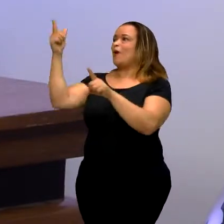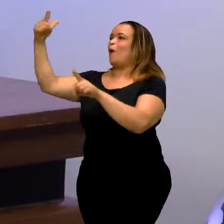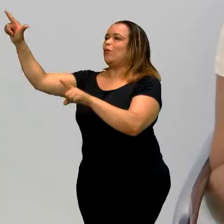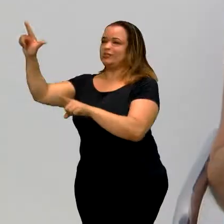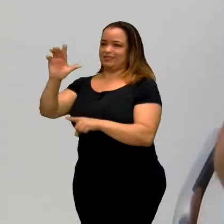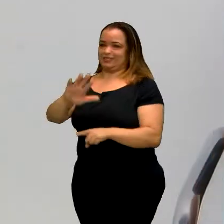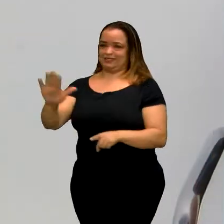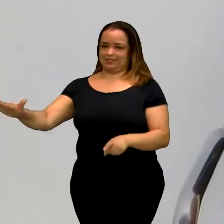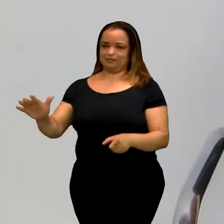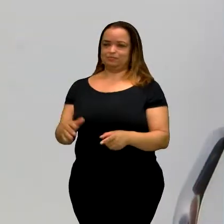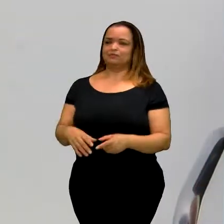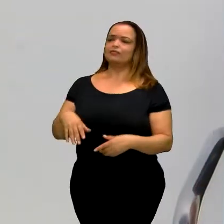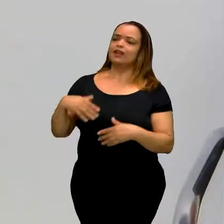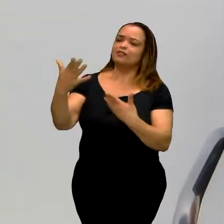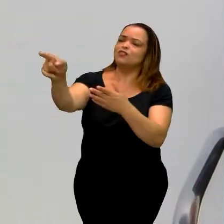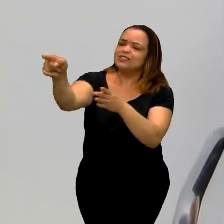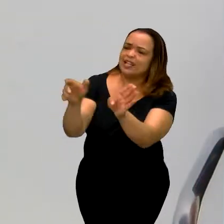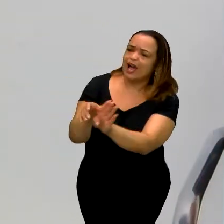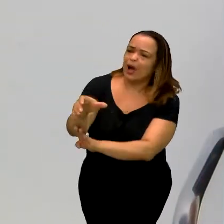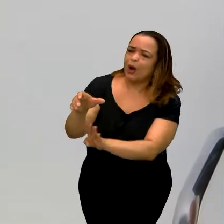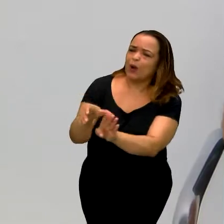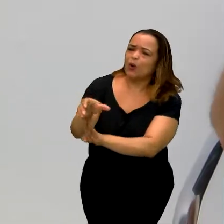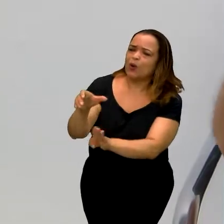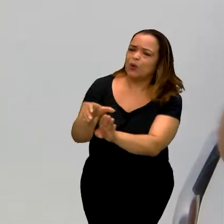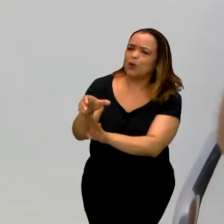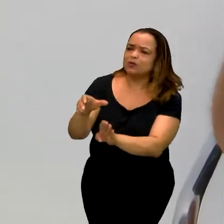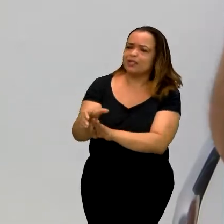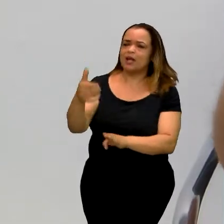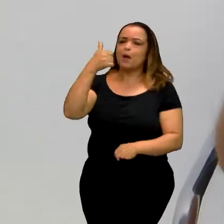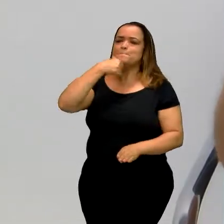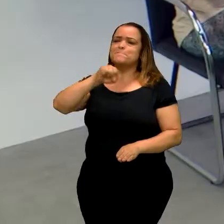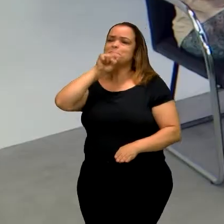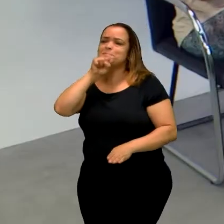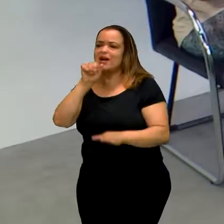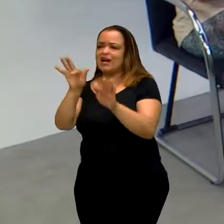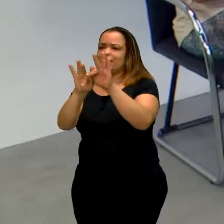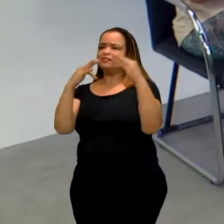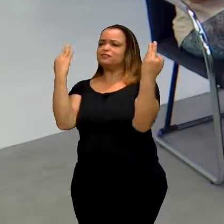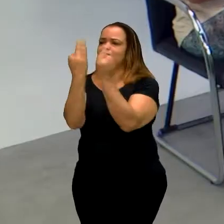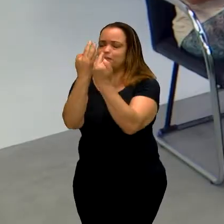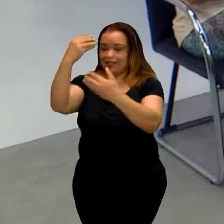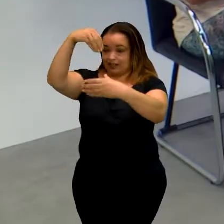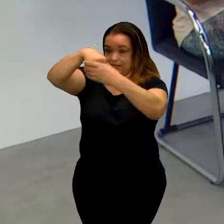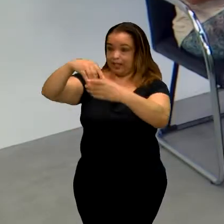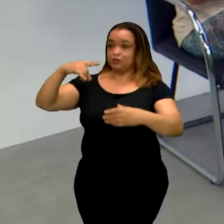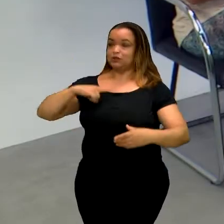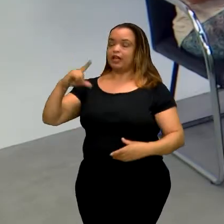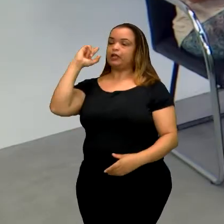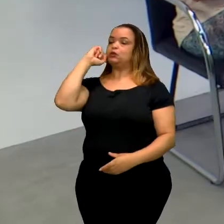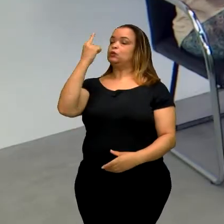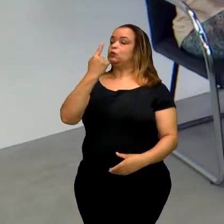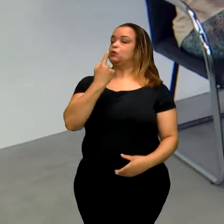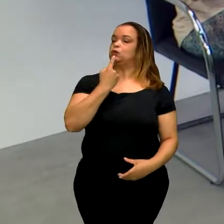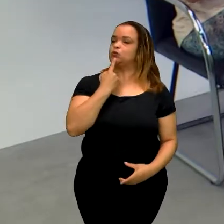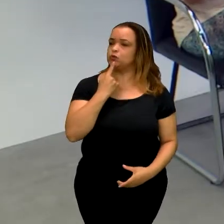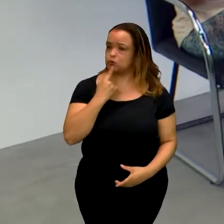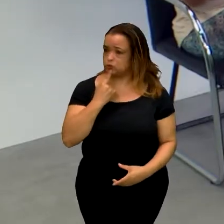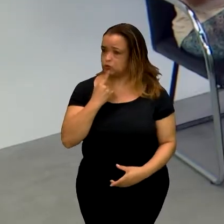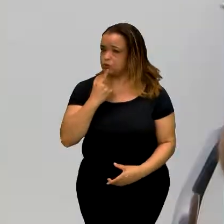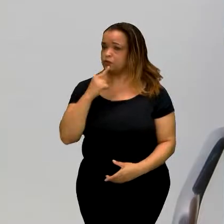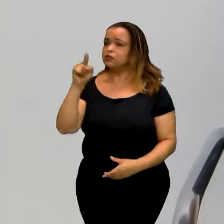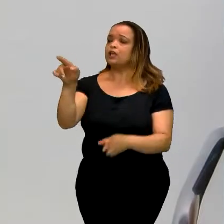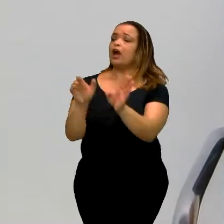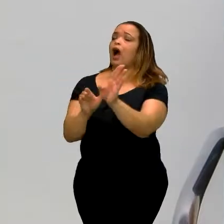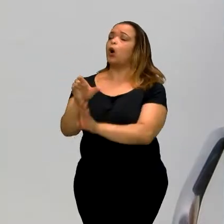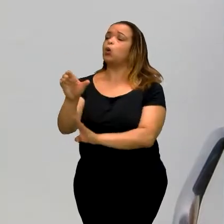Então, assim, um conselho que você daria para uma mãe, uma família que tem surdos na família, seria o quê?